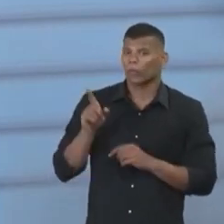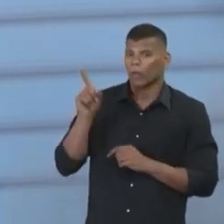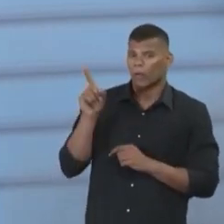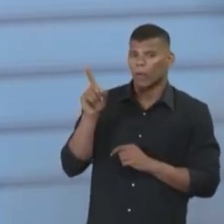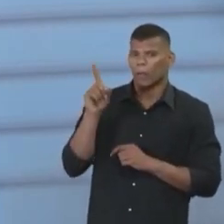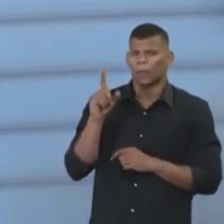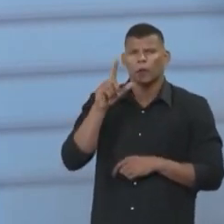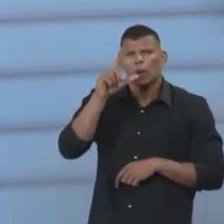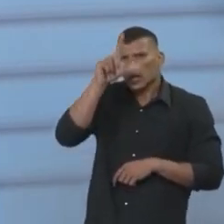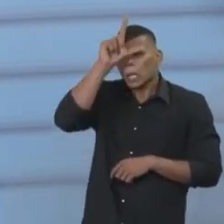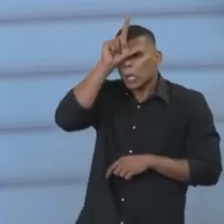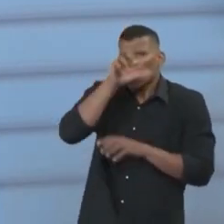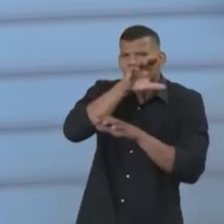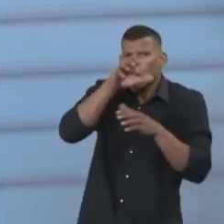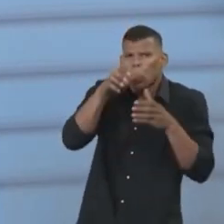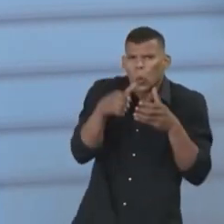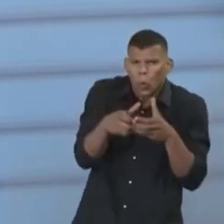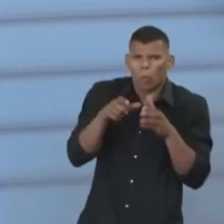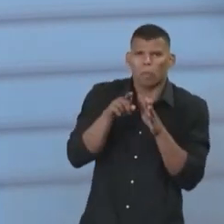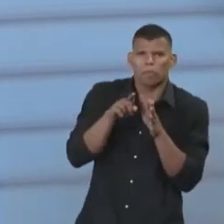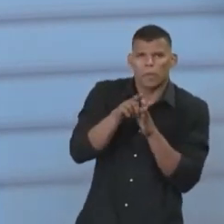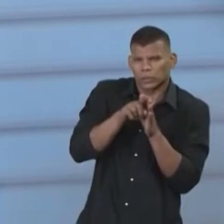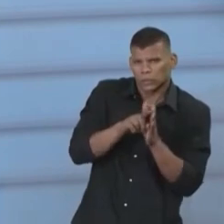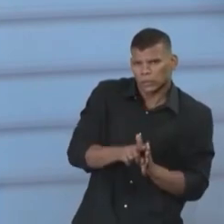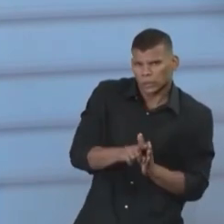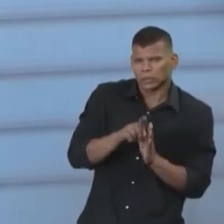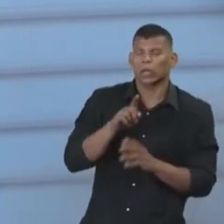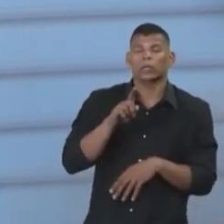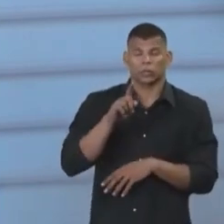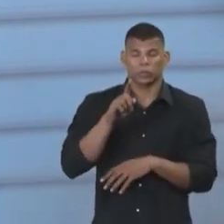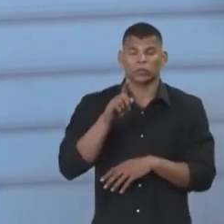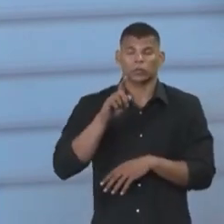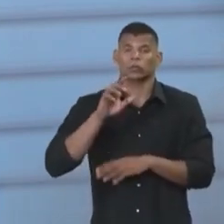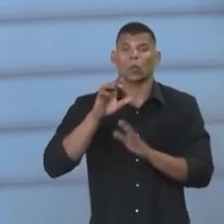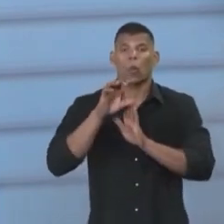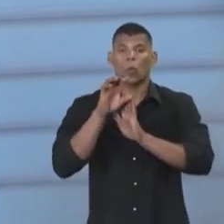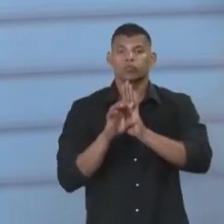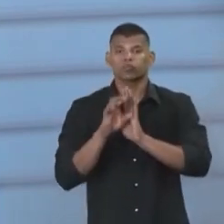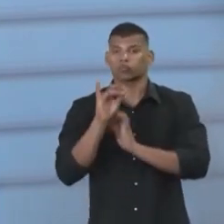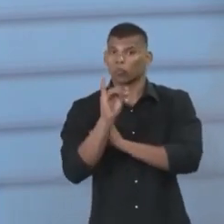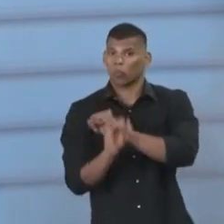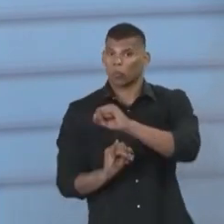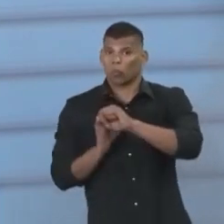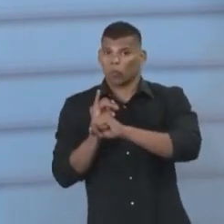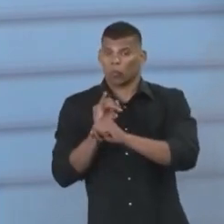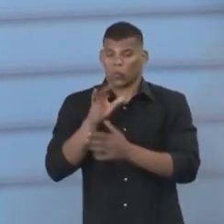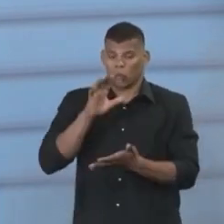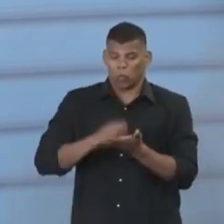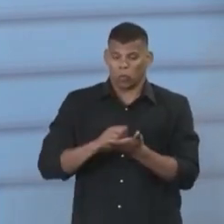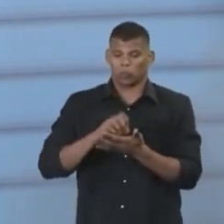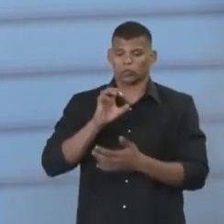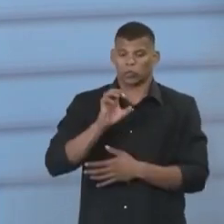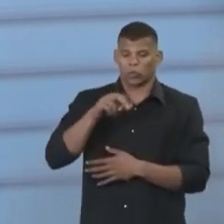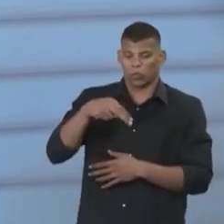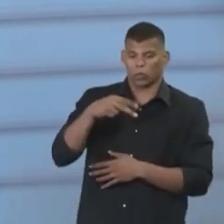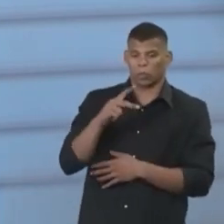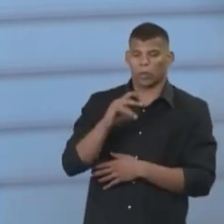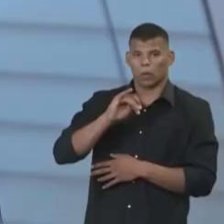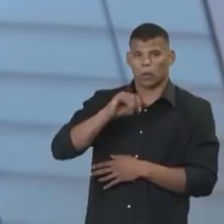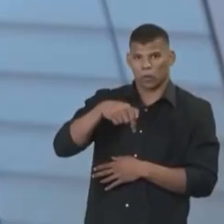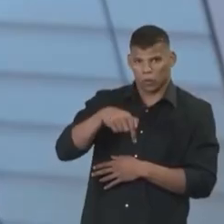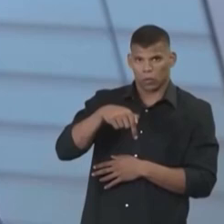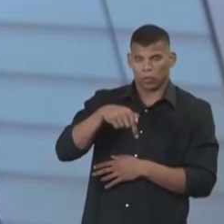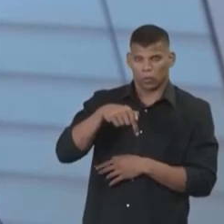de pesquisa, Diálogo Ambiental, Constitucional e Internacional, que é cadastrado no CNPq e é